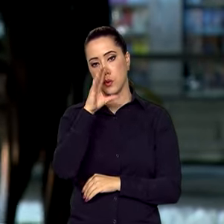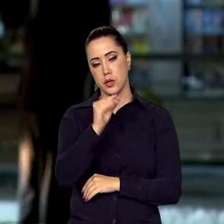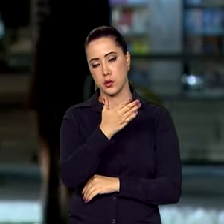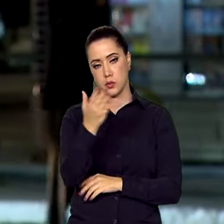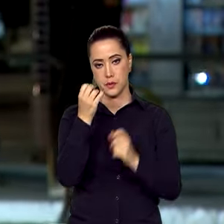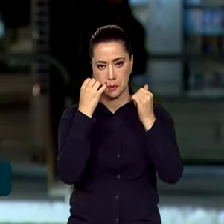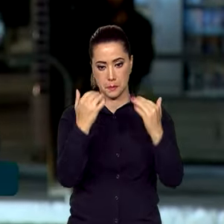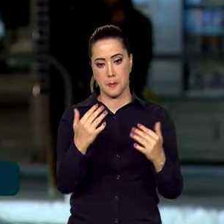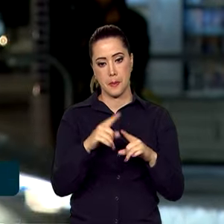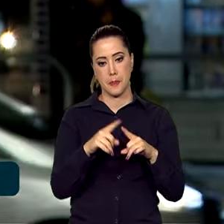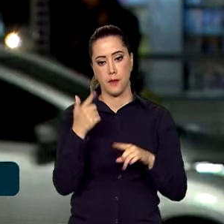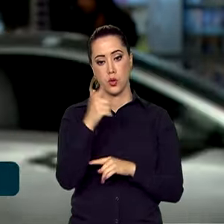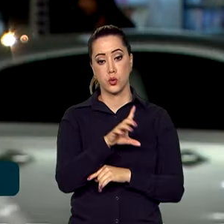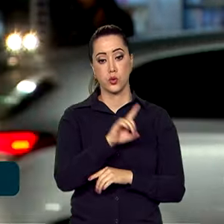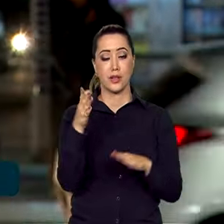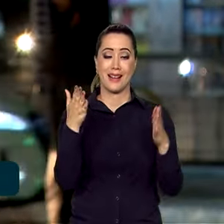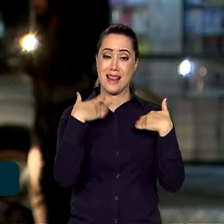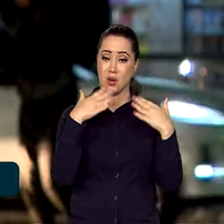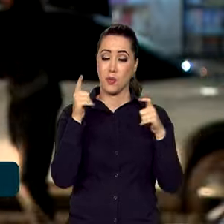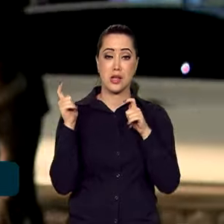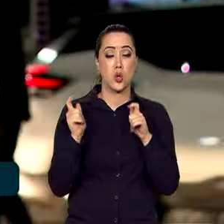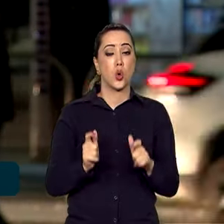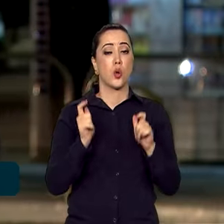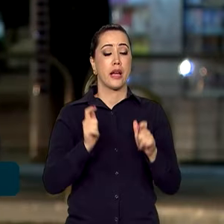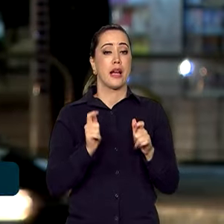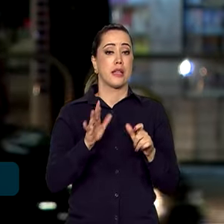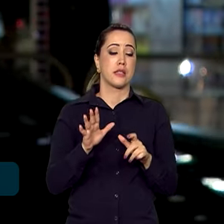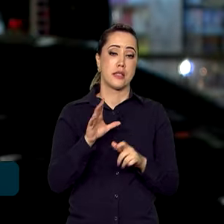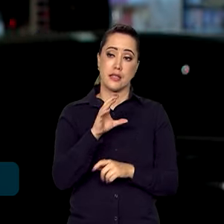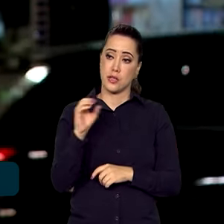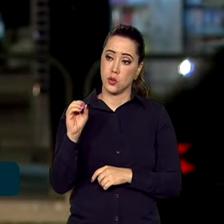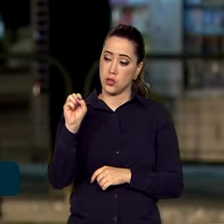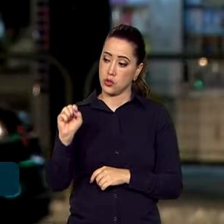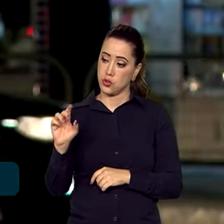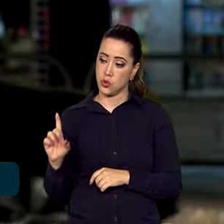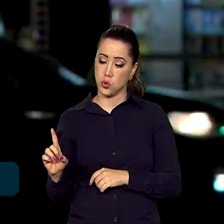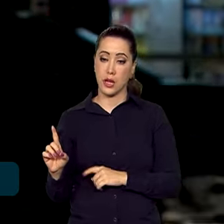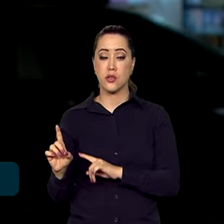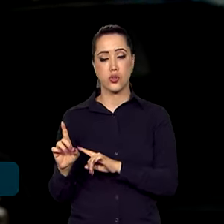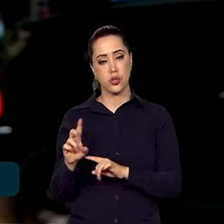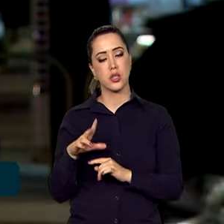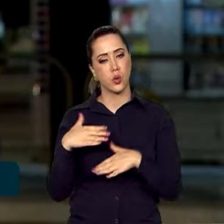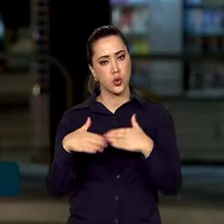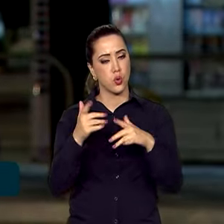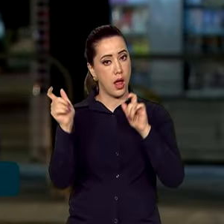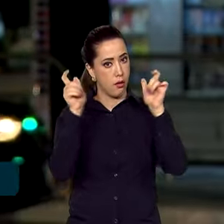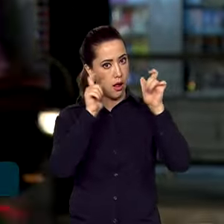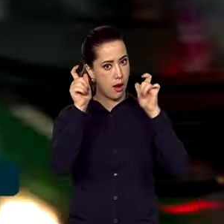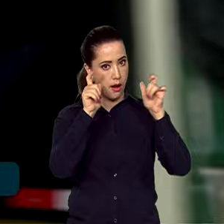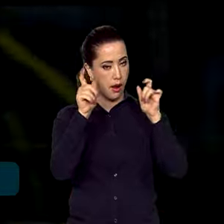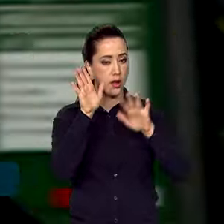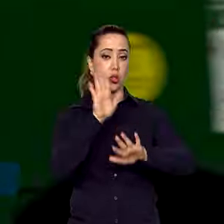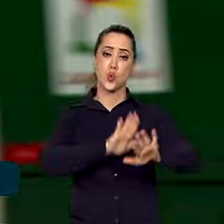acompanham. Mais um dia quente para quem está nas regiões centro-oeste e sudeste, que seguem em alerta máximo